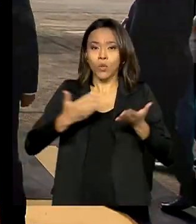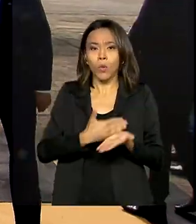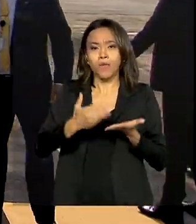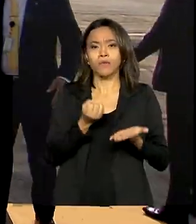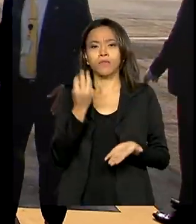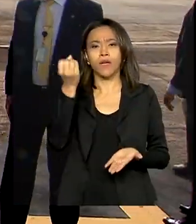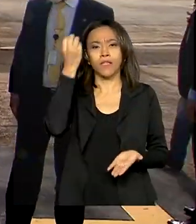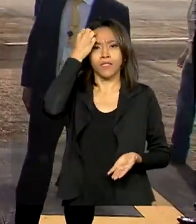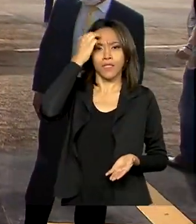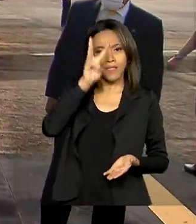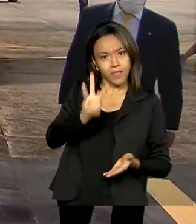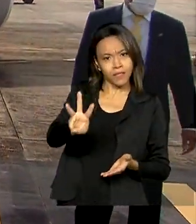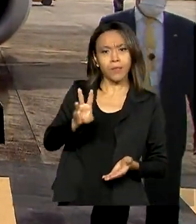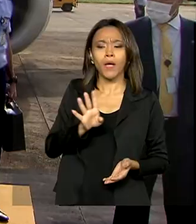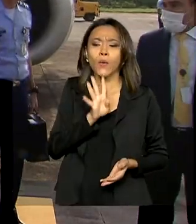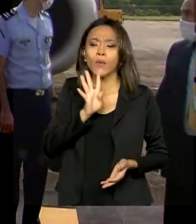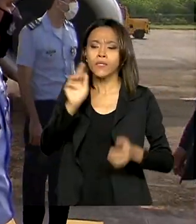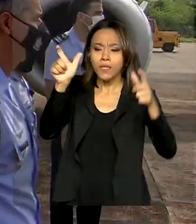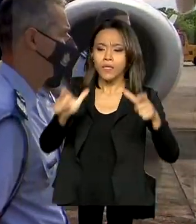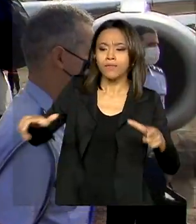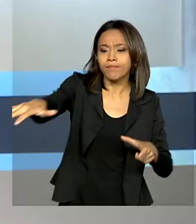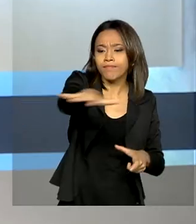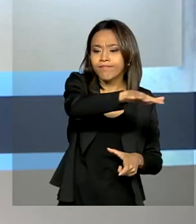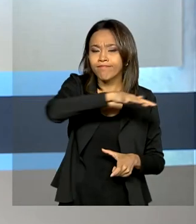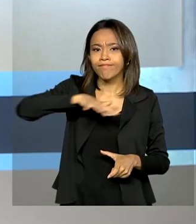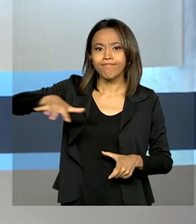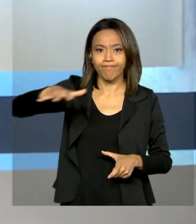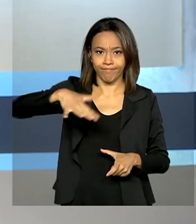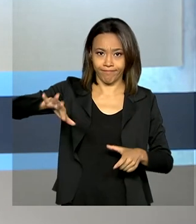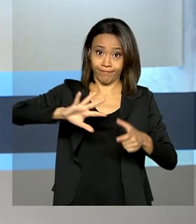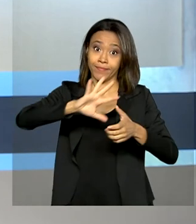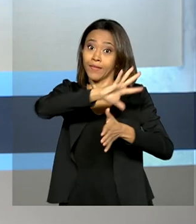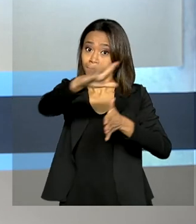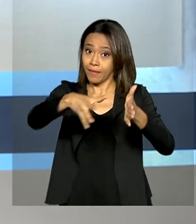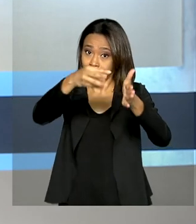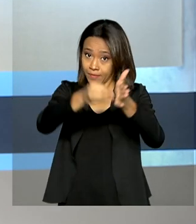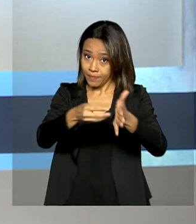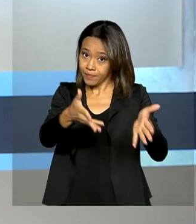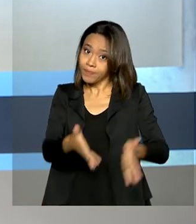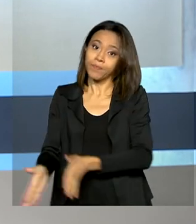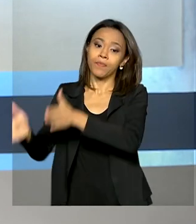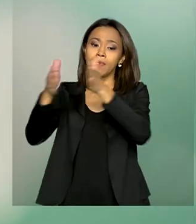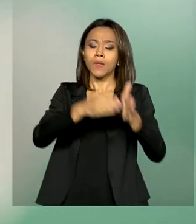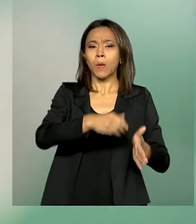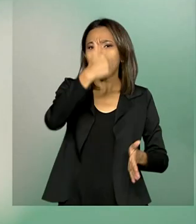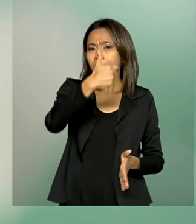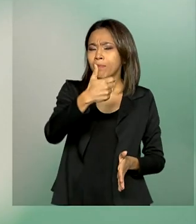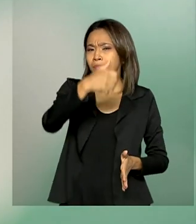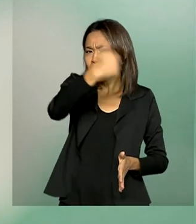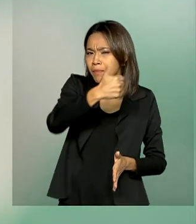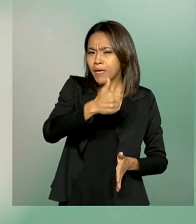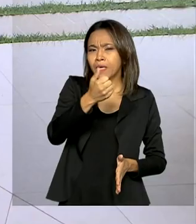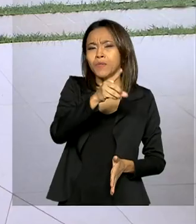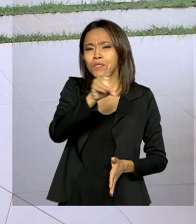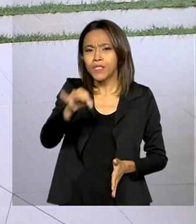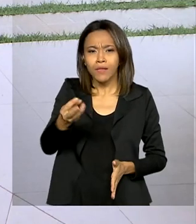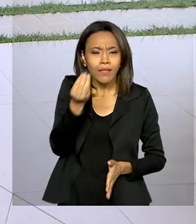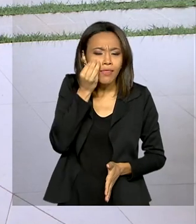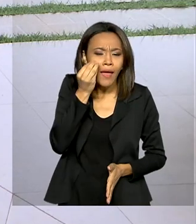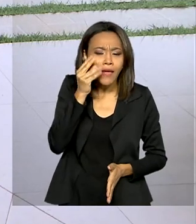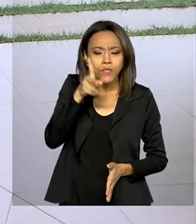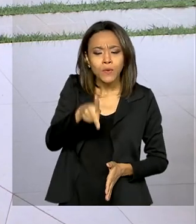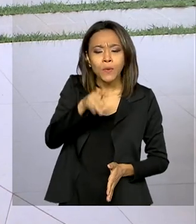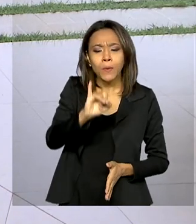para conhecer a realidade da Amazônia. No primeiro dia de testes, o PIX, novo sistema de pagamentos